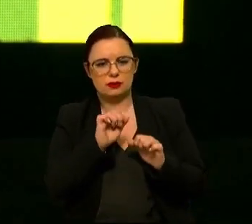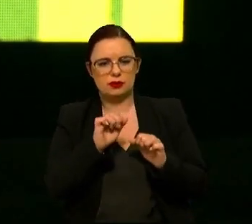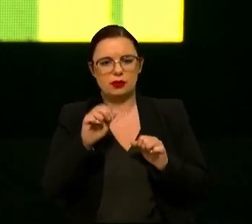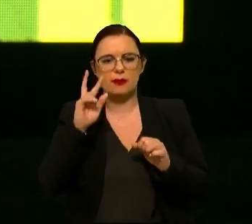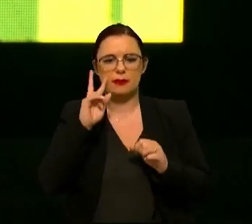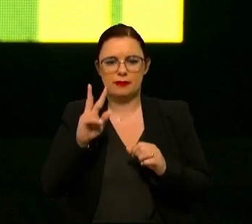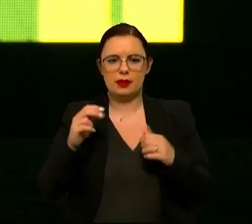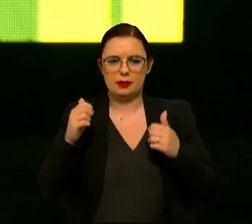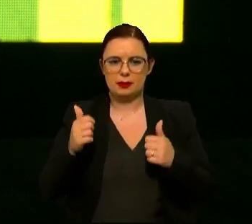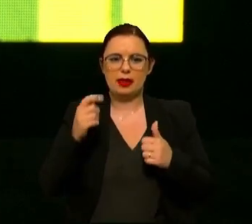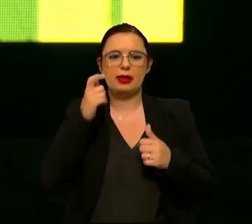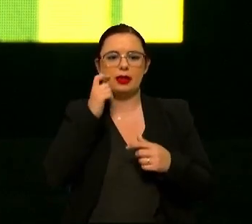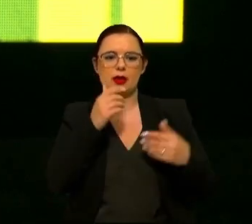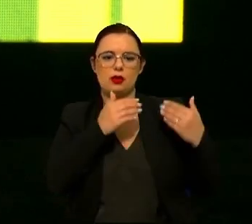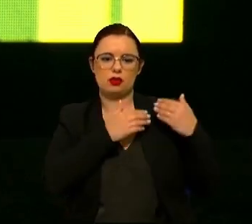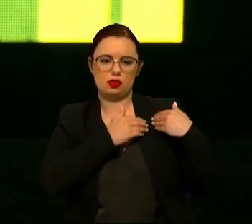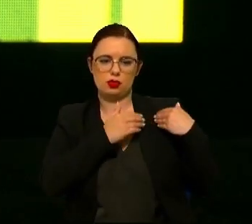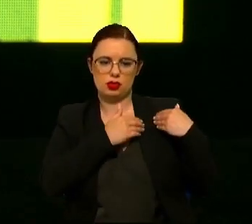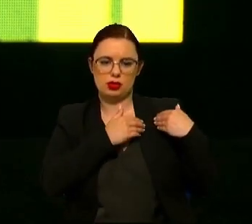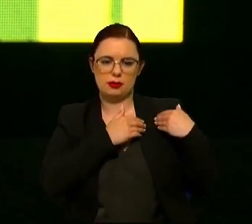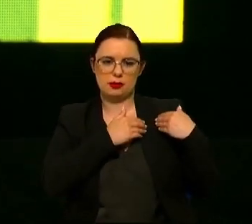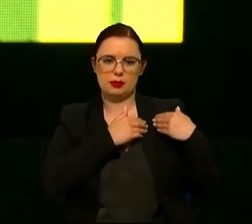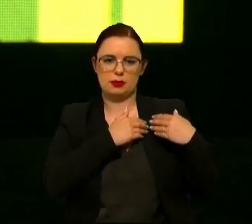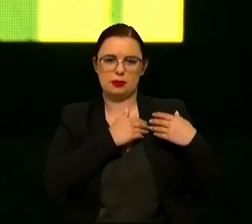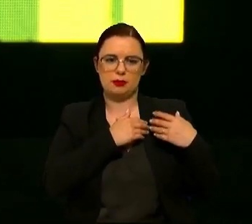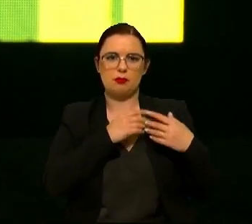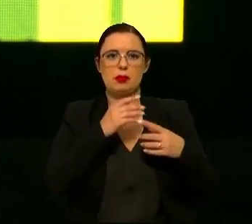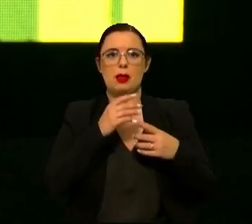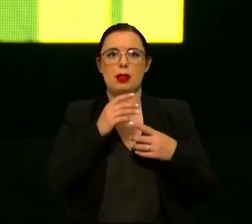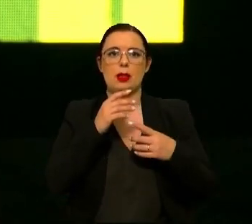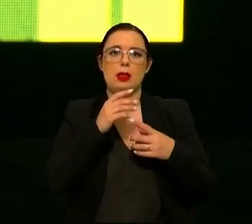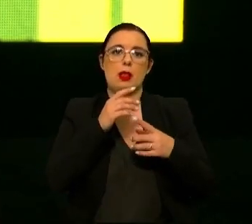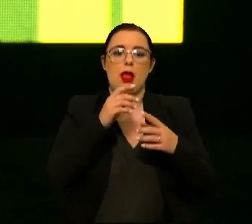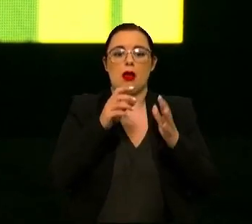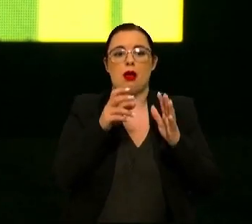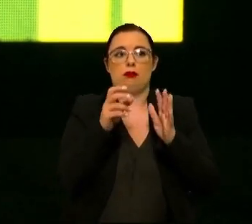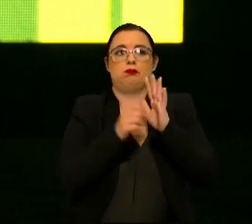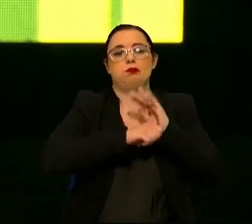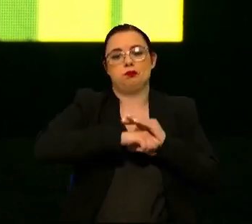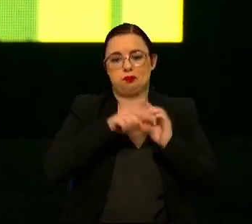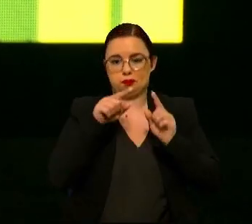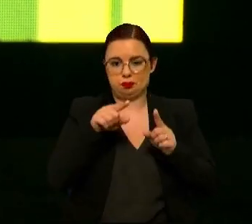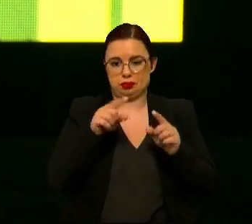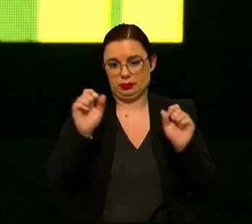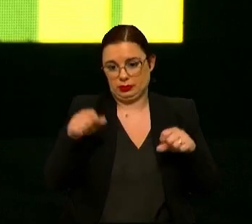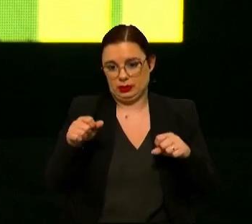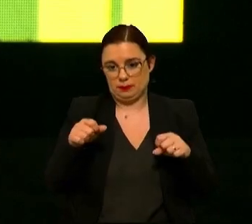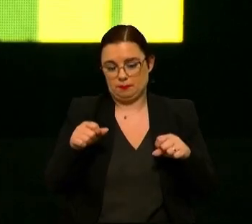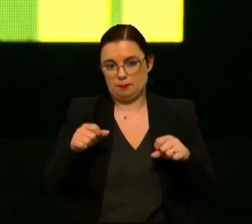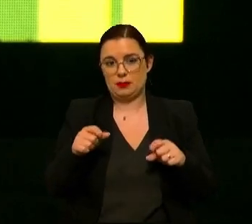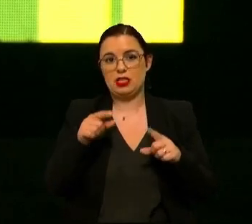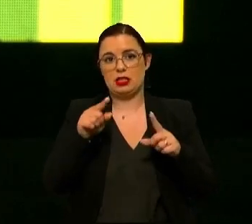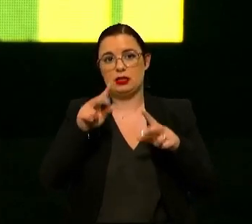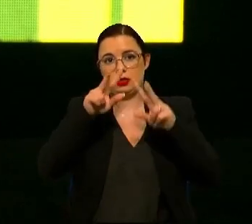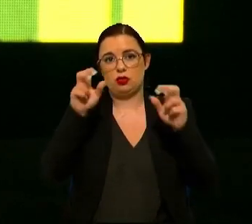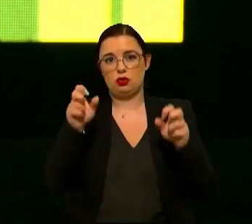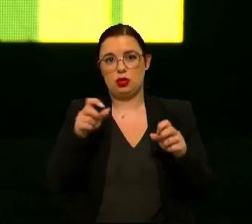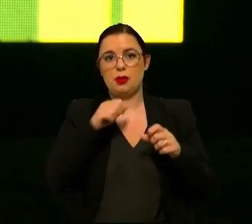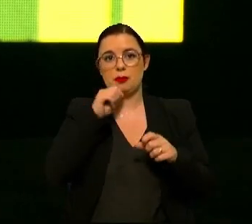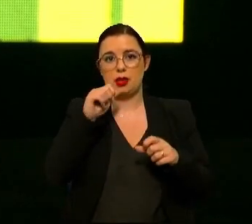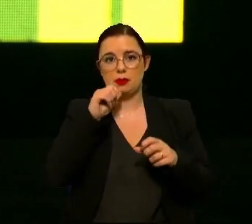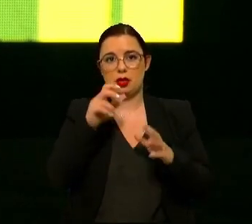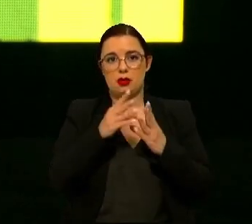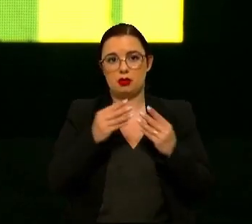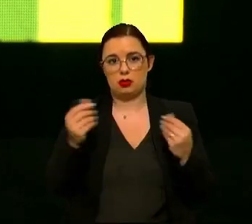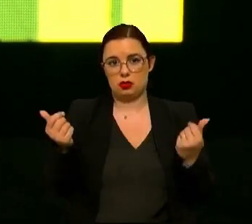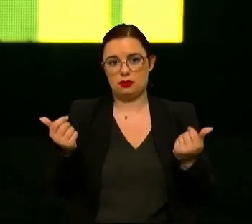identificar quem é o responsável por aquela contraordenação não é? quem entrou em contraordenação não é? e esse é o tema que não está ainda resolvido